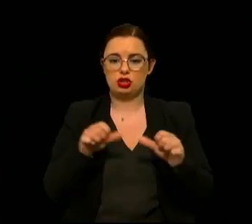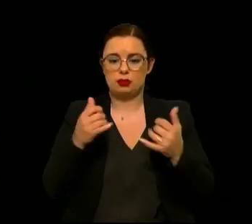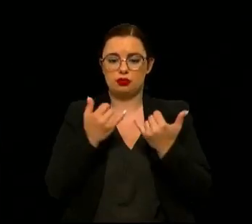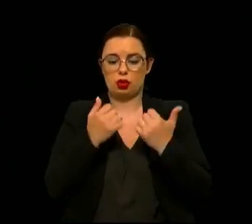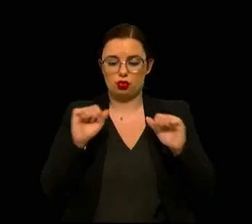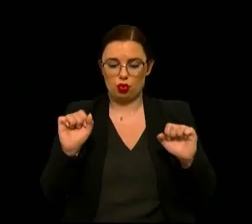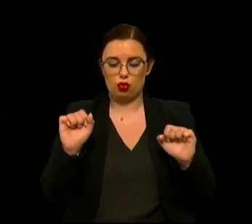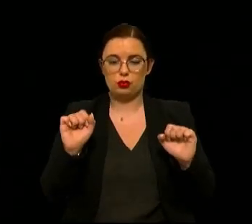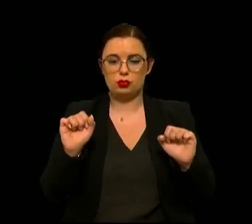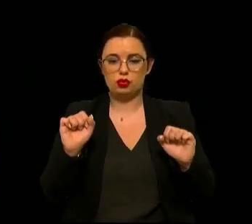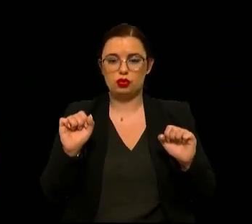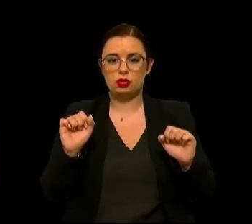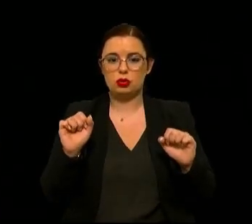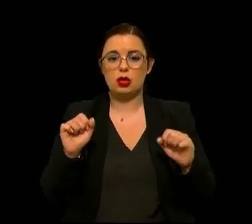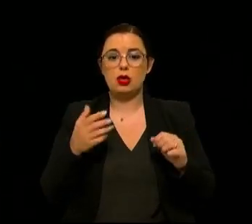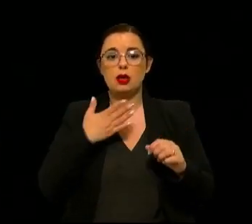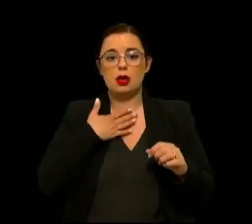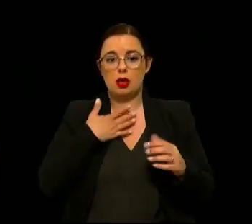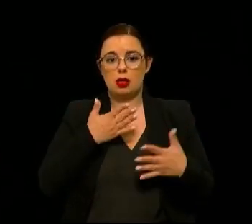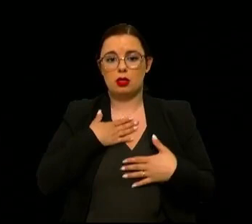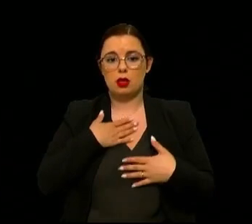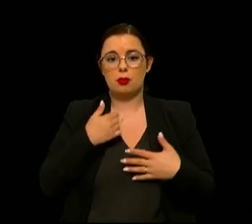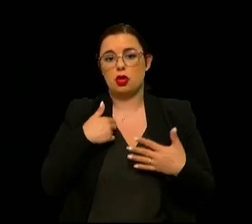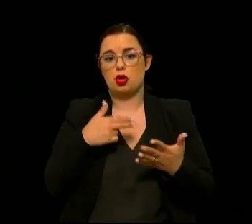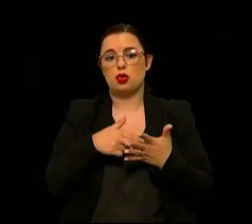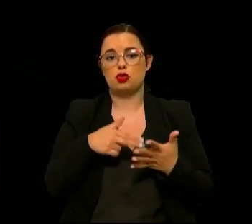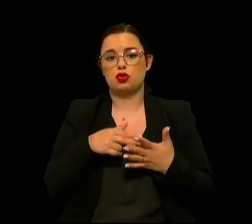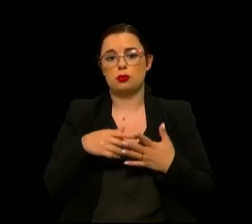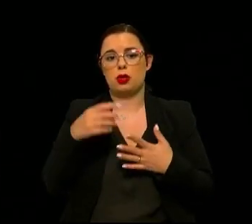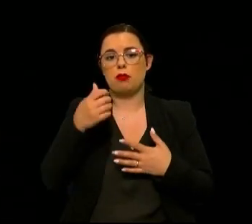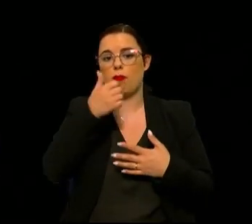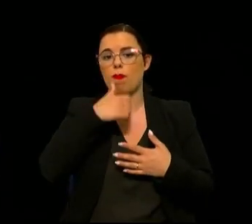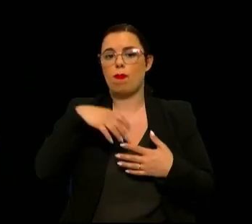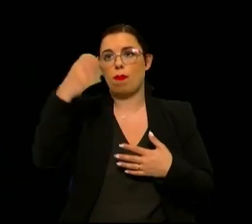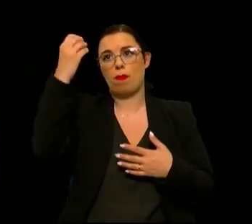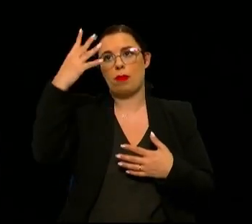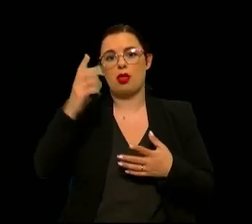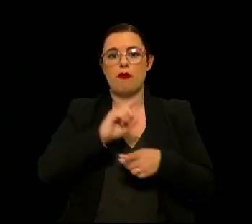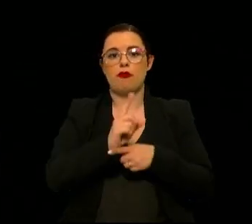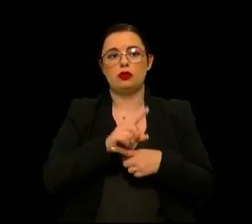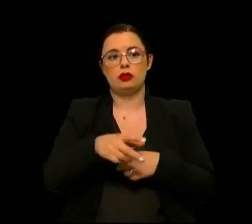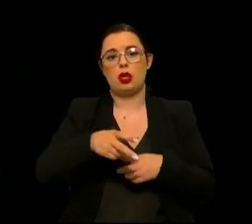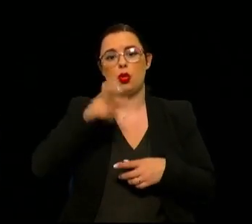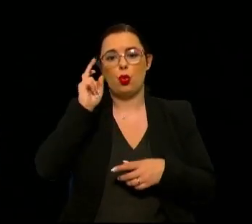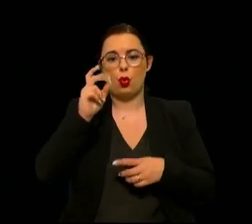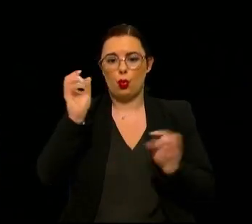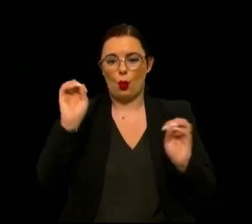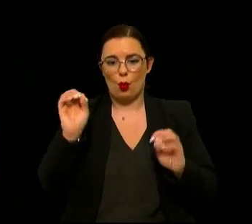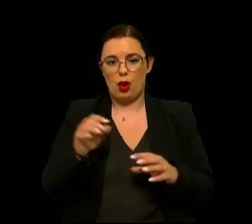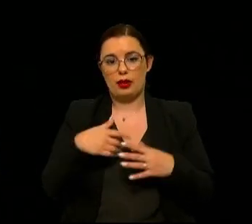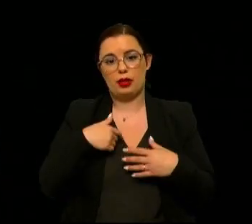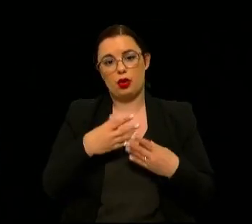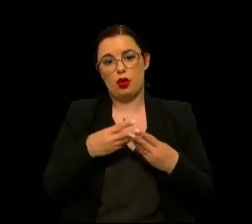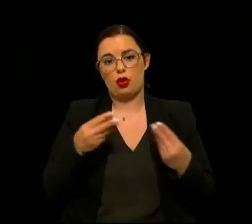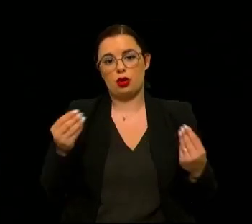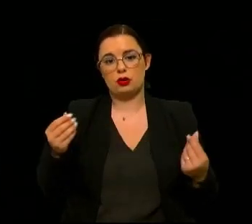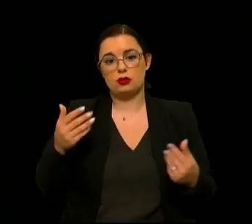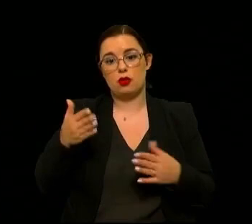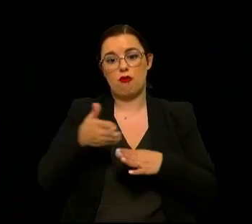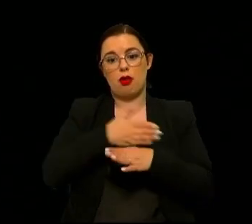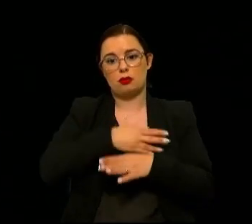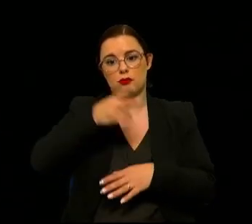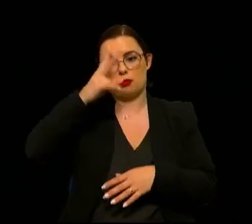automatizados o que me dão é uma garantia é que eu não espero que eles vão passar um sinal vermelho nem quem ainda deixasse velocidade e portanto resolvo o problema a montante